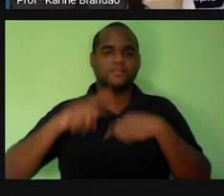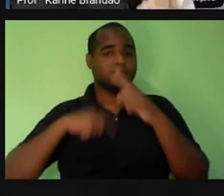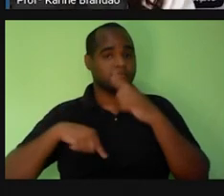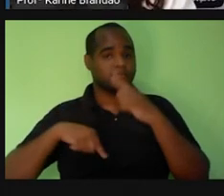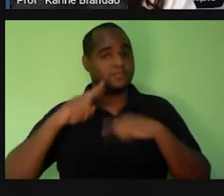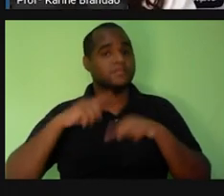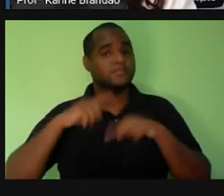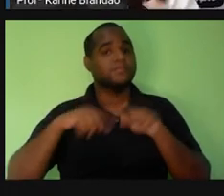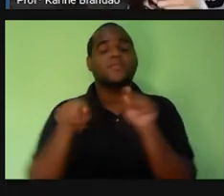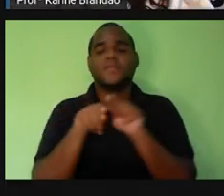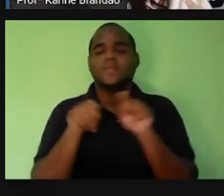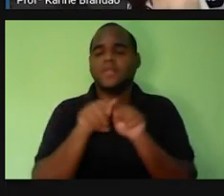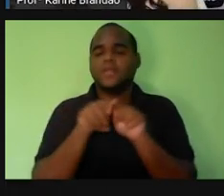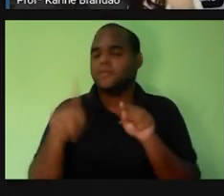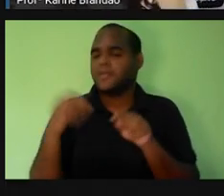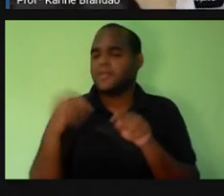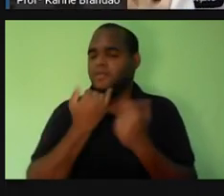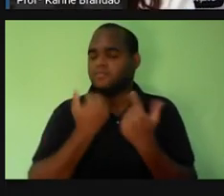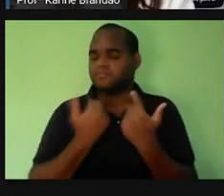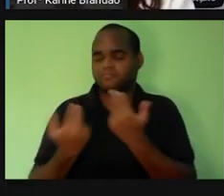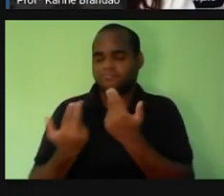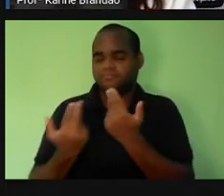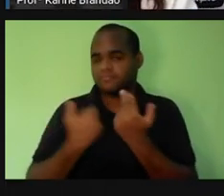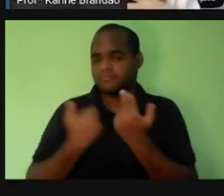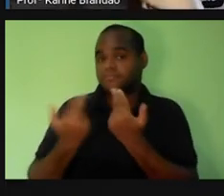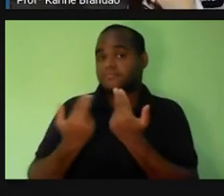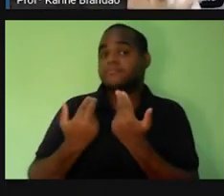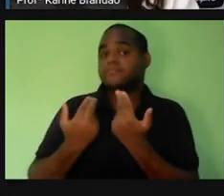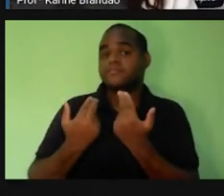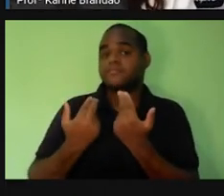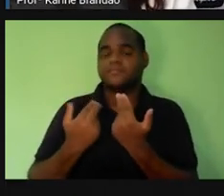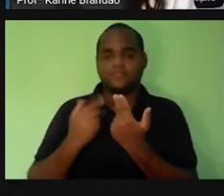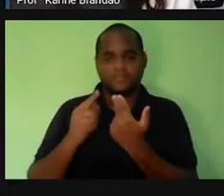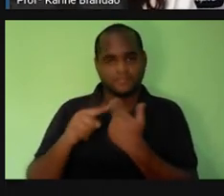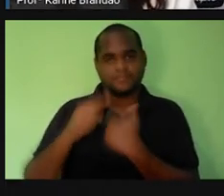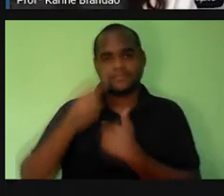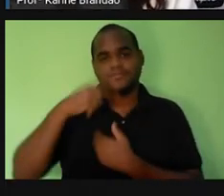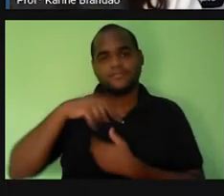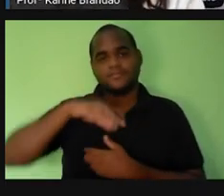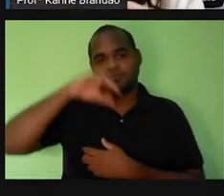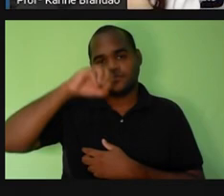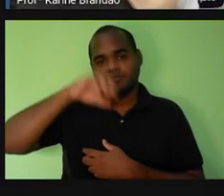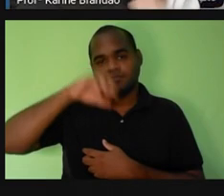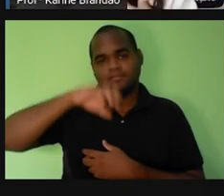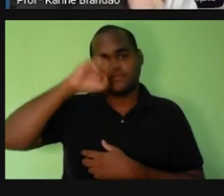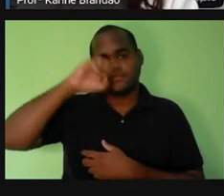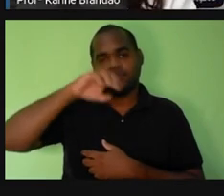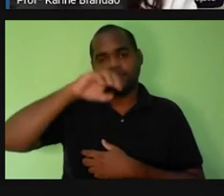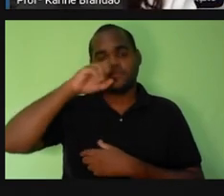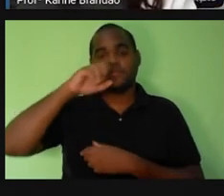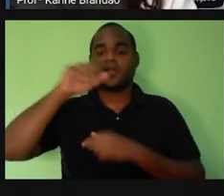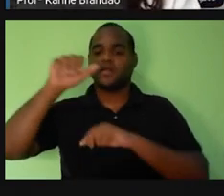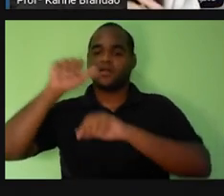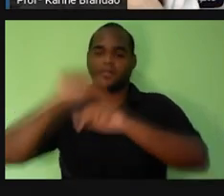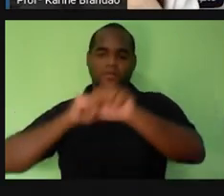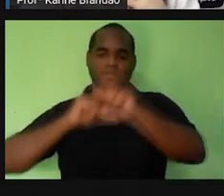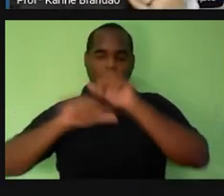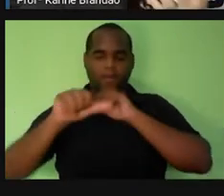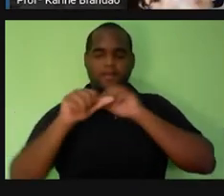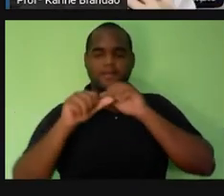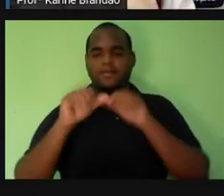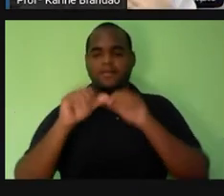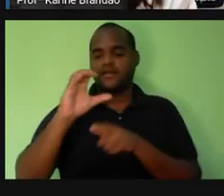que vão ter uma função em comum. qual é a função em comum desses órgãos? A respiração, né? Essas trocas gasosas de gás